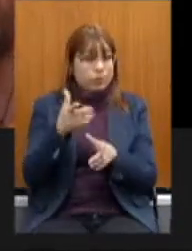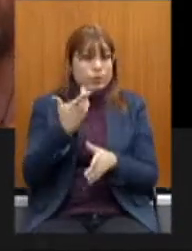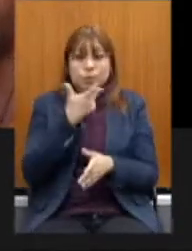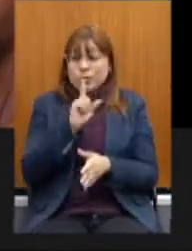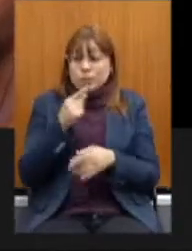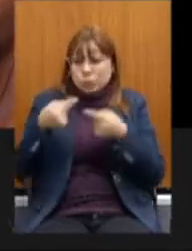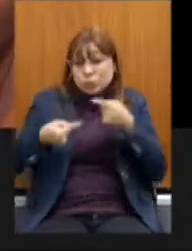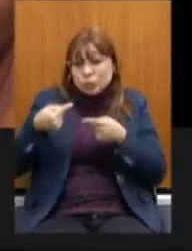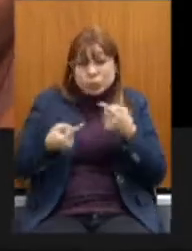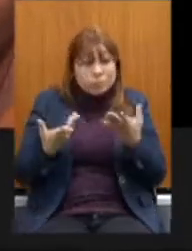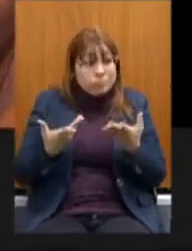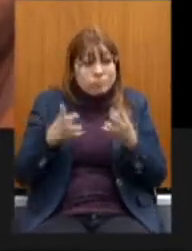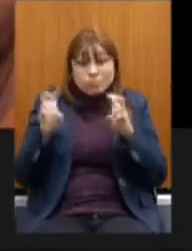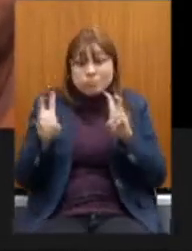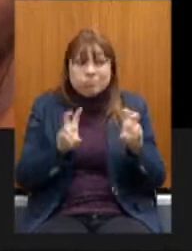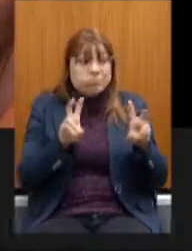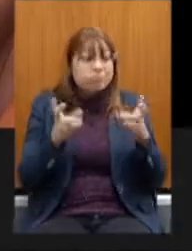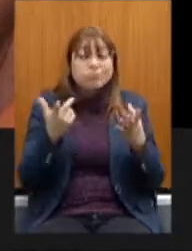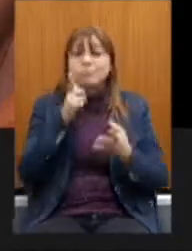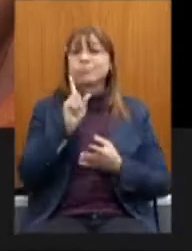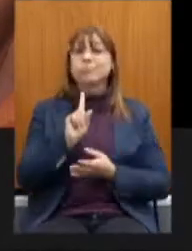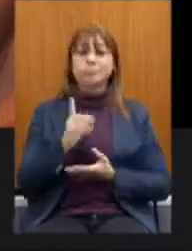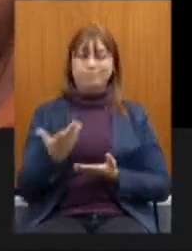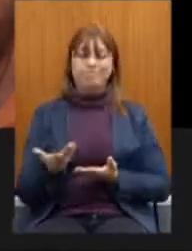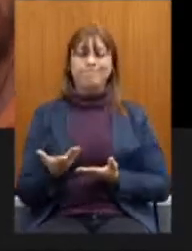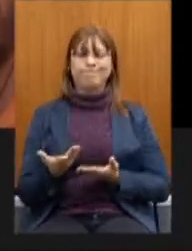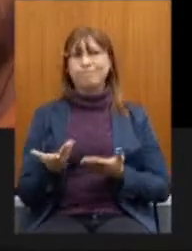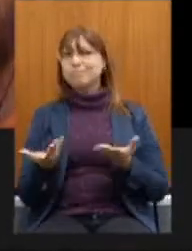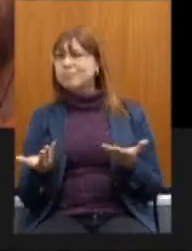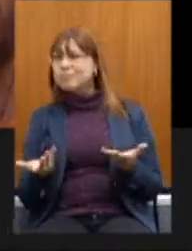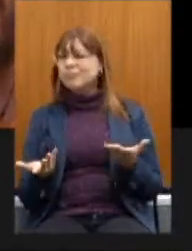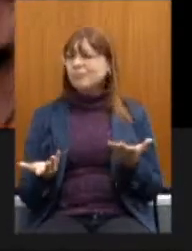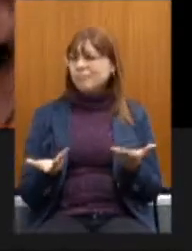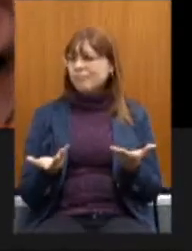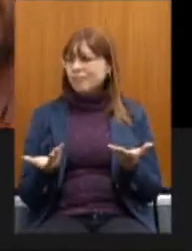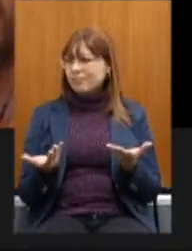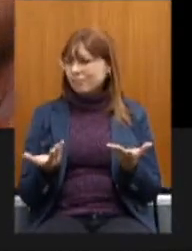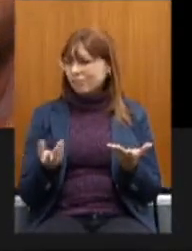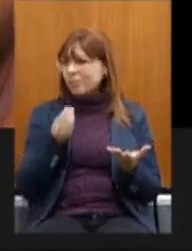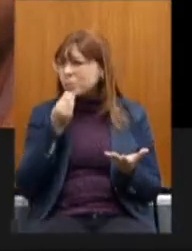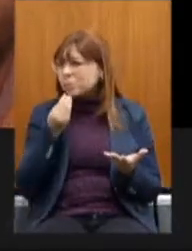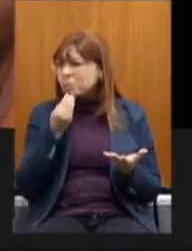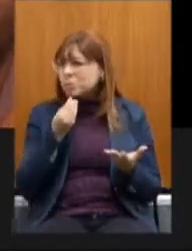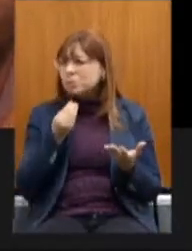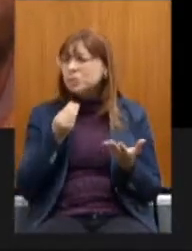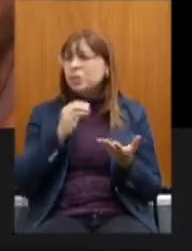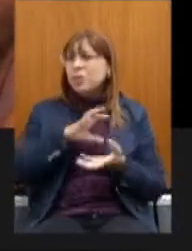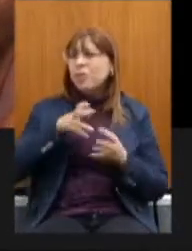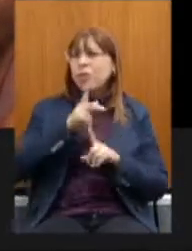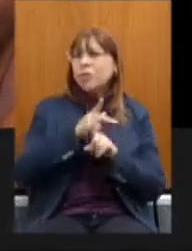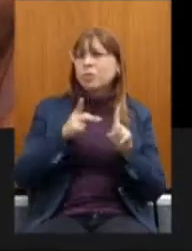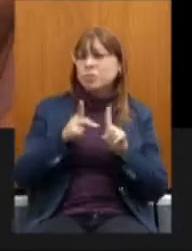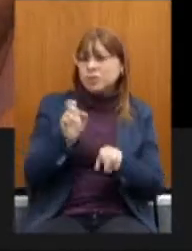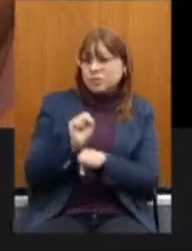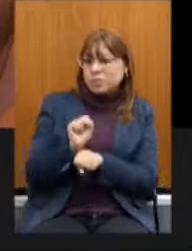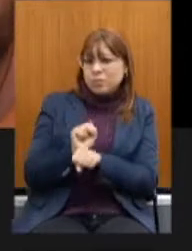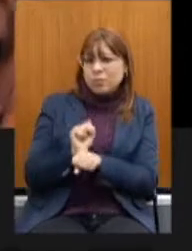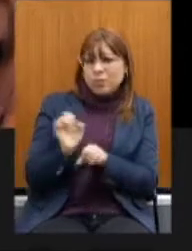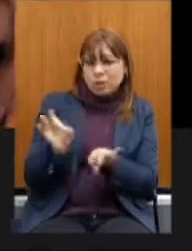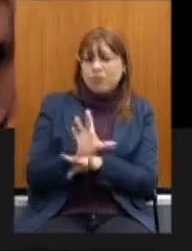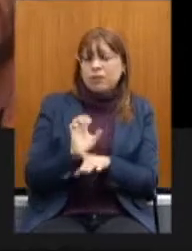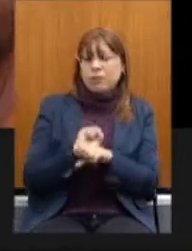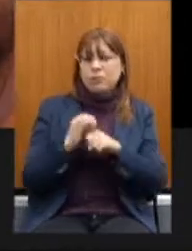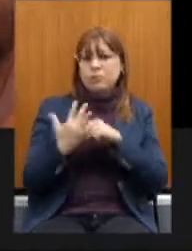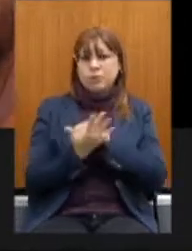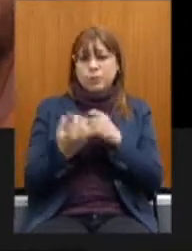assunto, será que essa reforma não pode esperar a pandemia? Ninguém ainda sabe o resultado econômico que ela